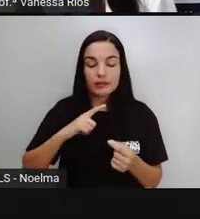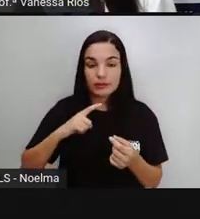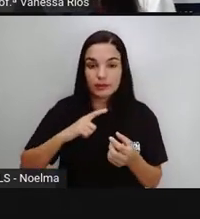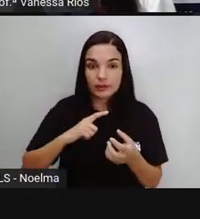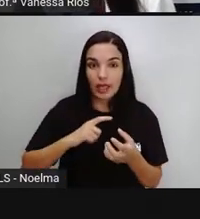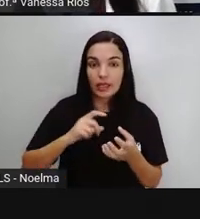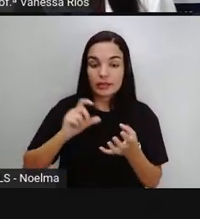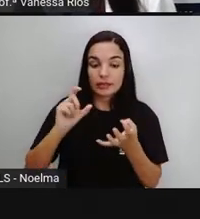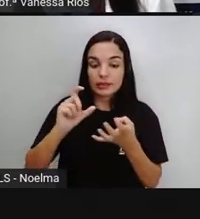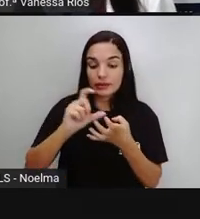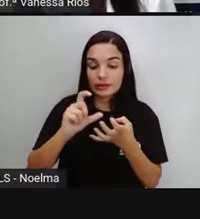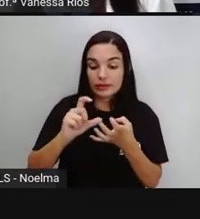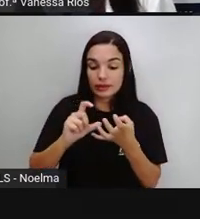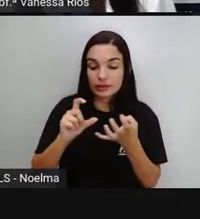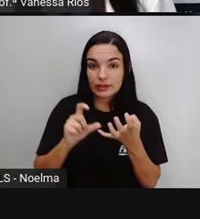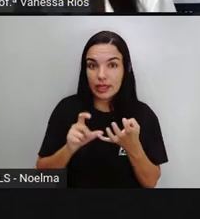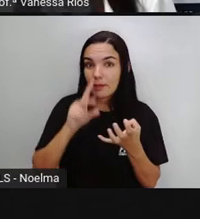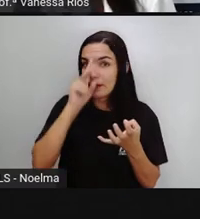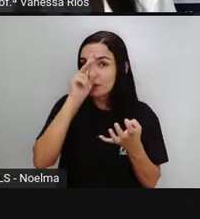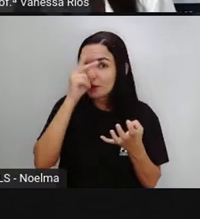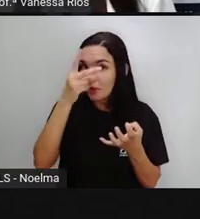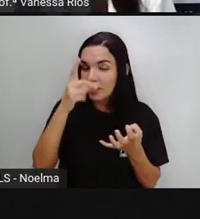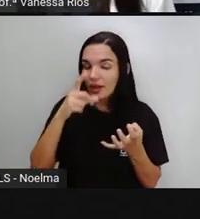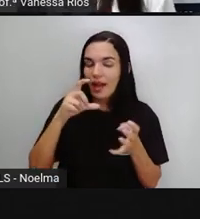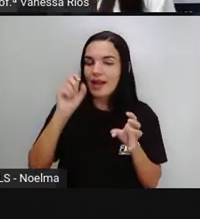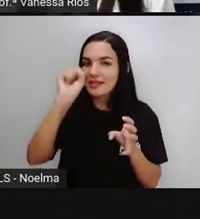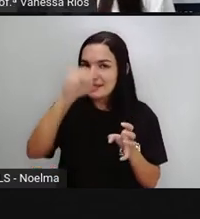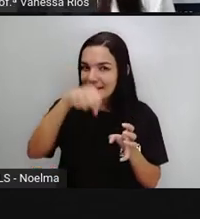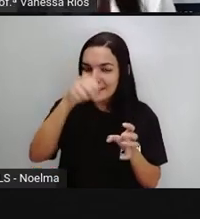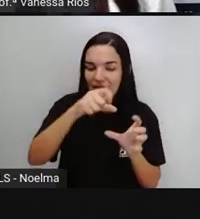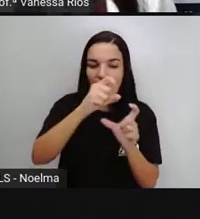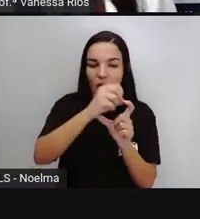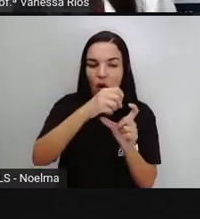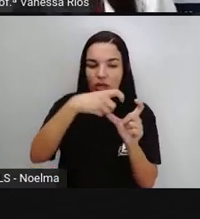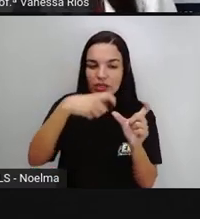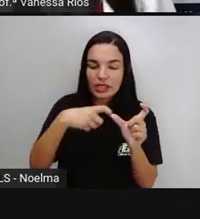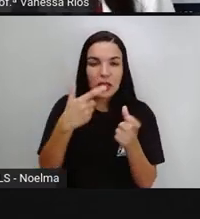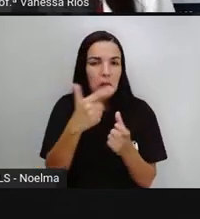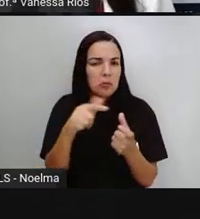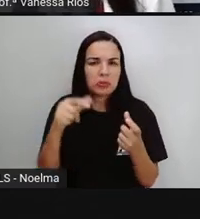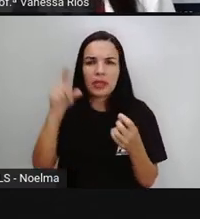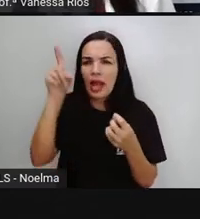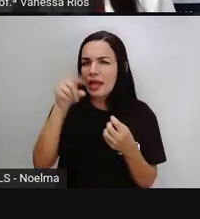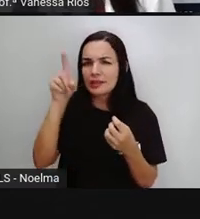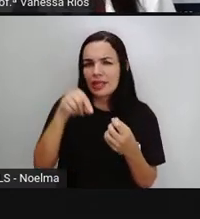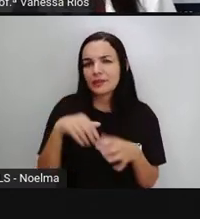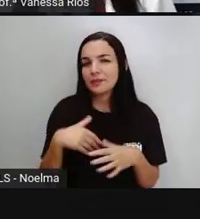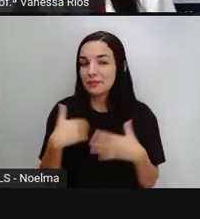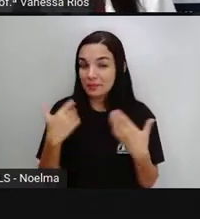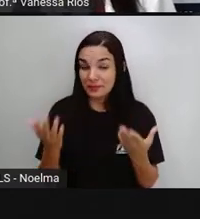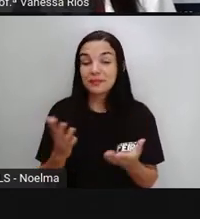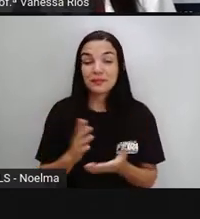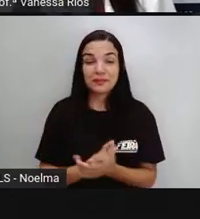tônica, mas o acento não aparece. Nem acento agudo, nem acento circunflexo.